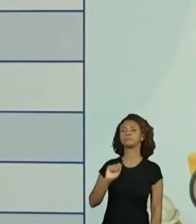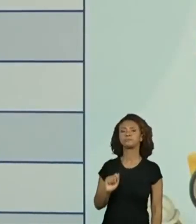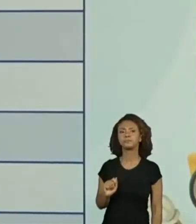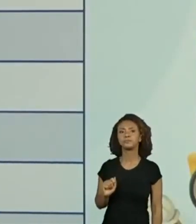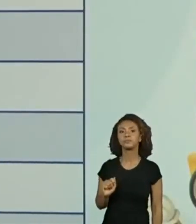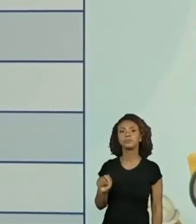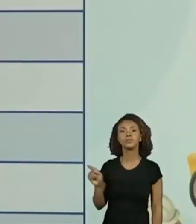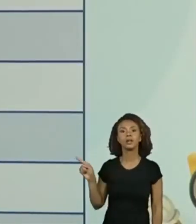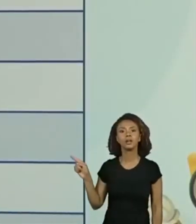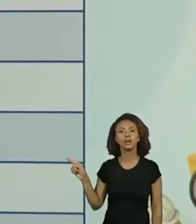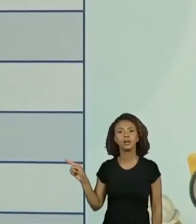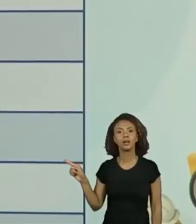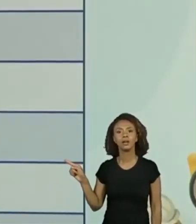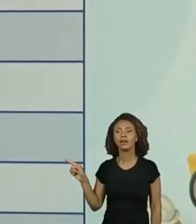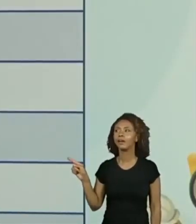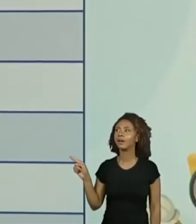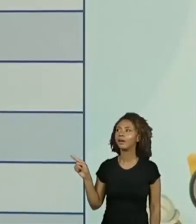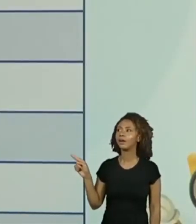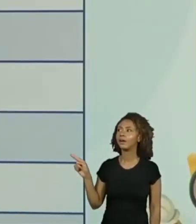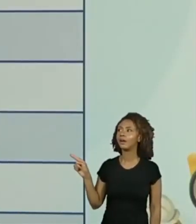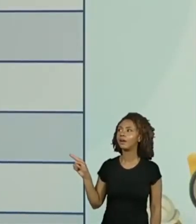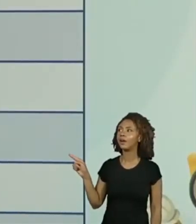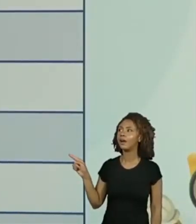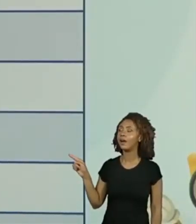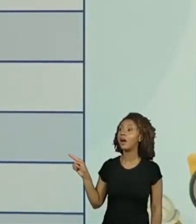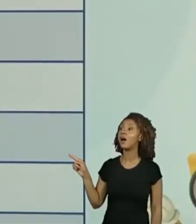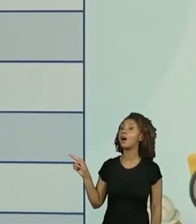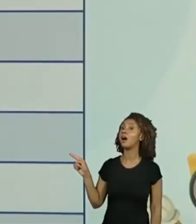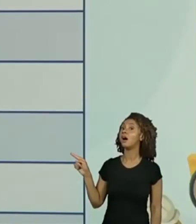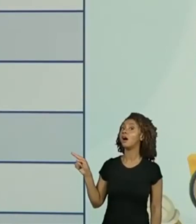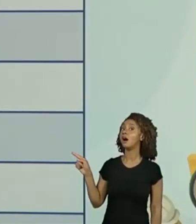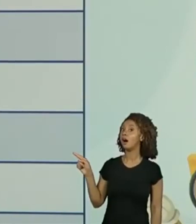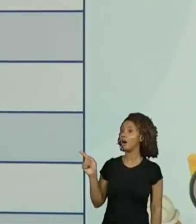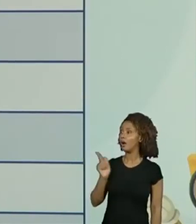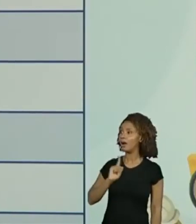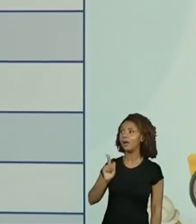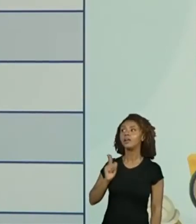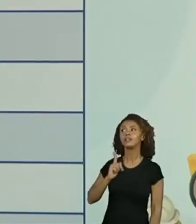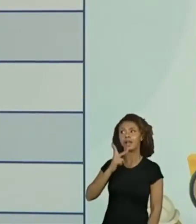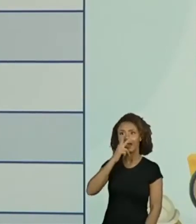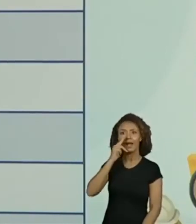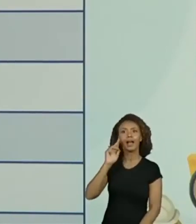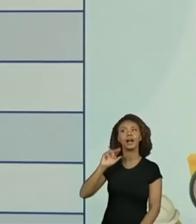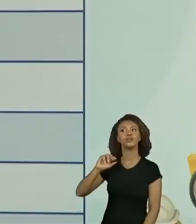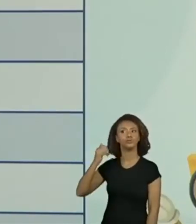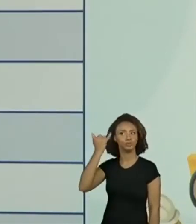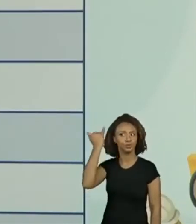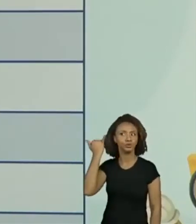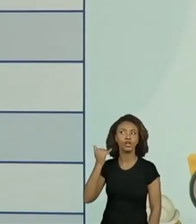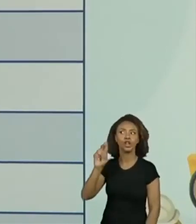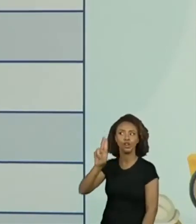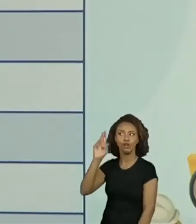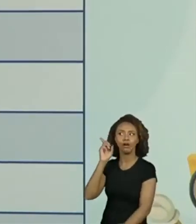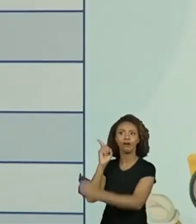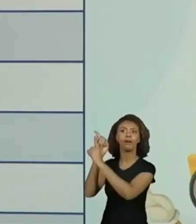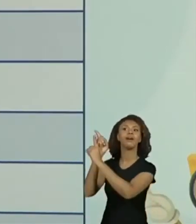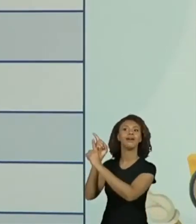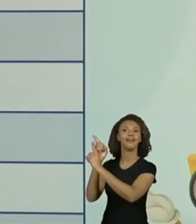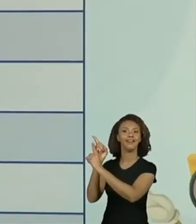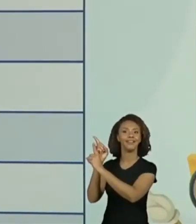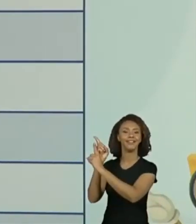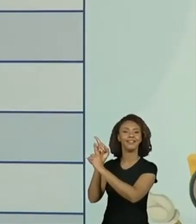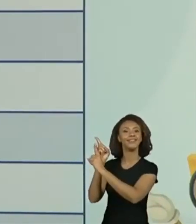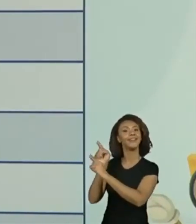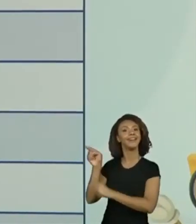Olha só, olha só, olha só. Eu acho que a gente encontrou o nome da Juliana.